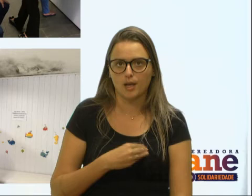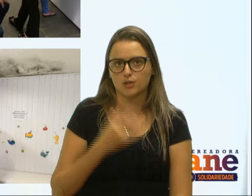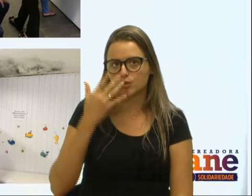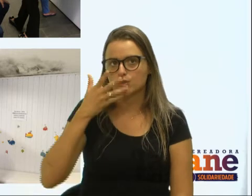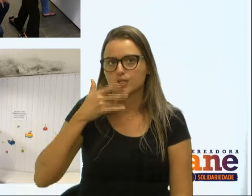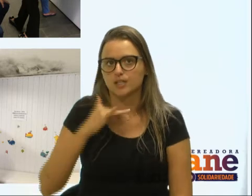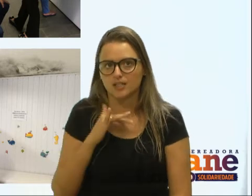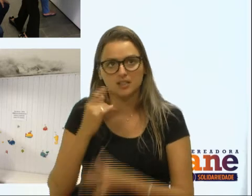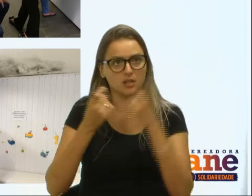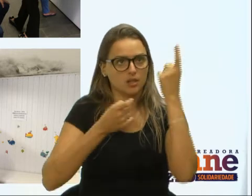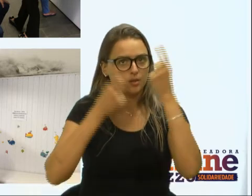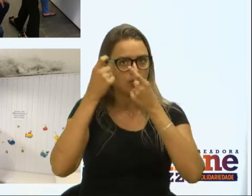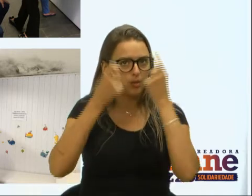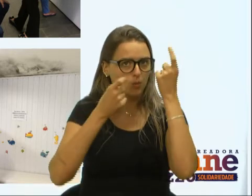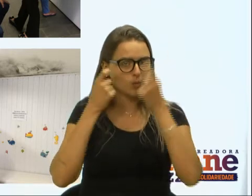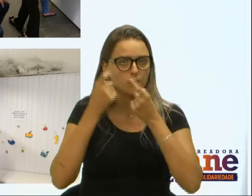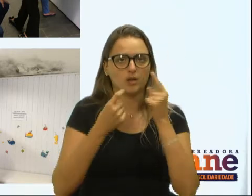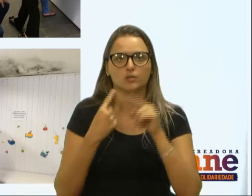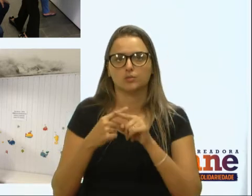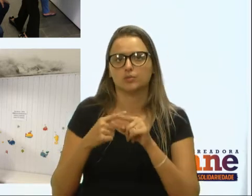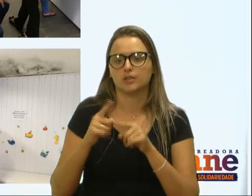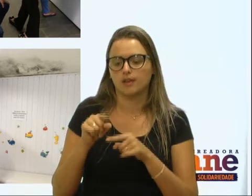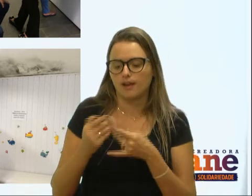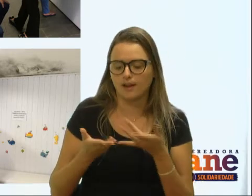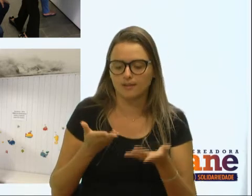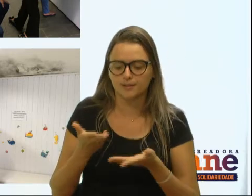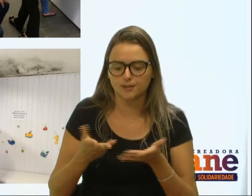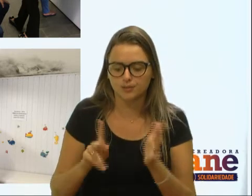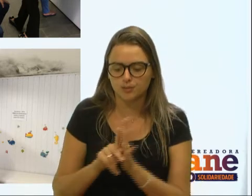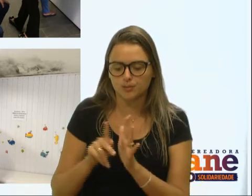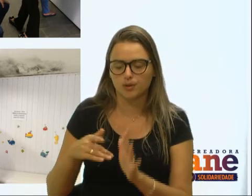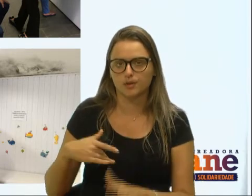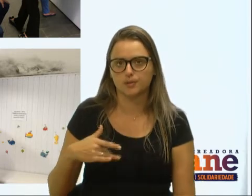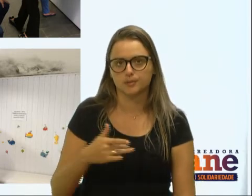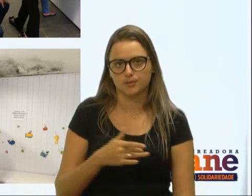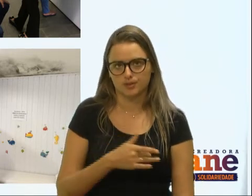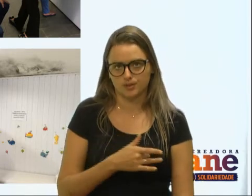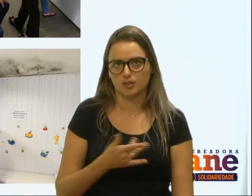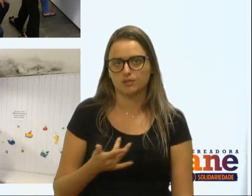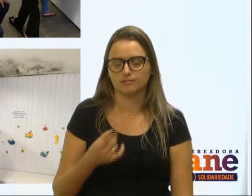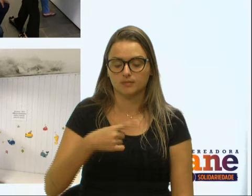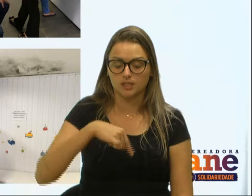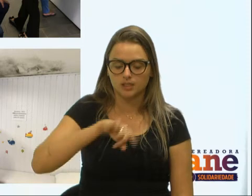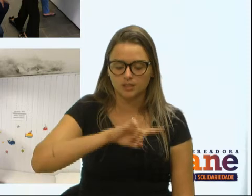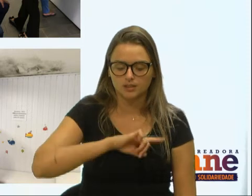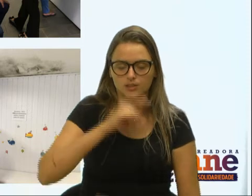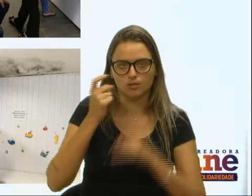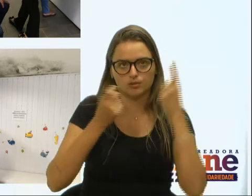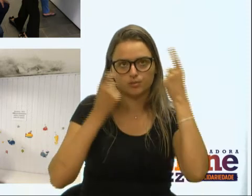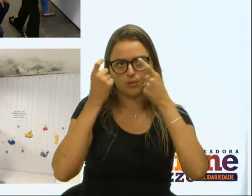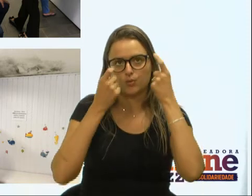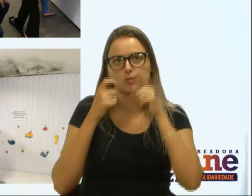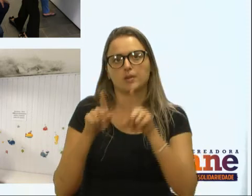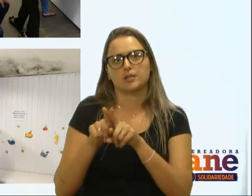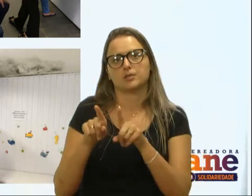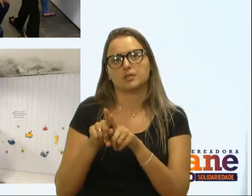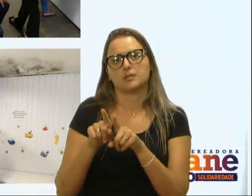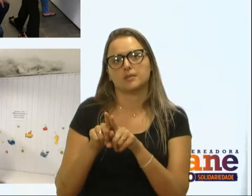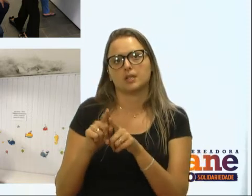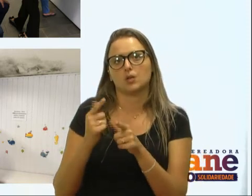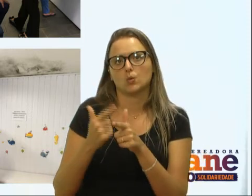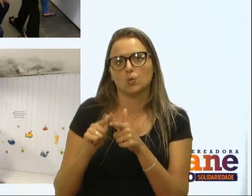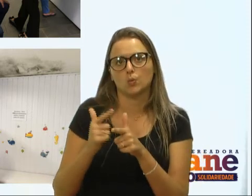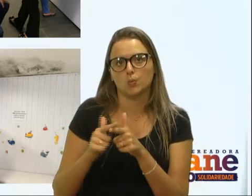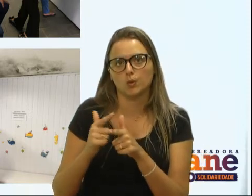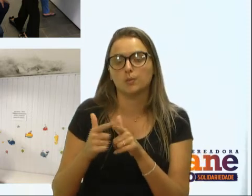ser um local de atendimento em saúde. Então, ficamos bastante preocupados também com a situação de